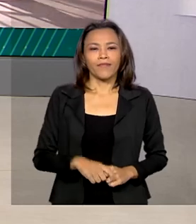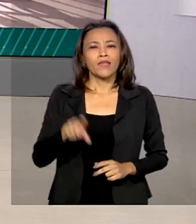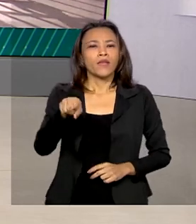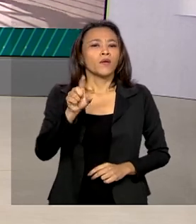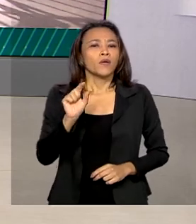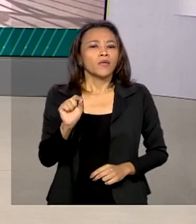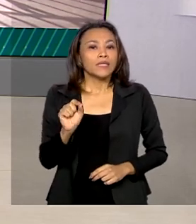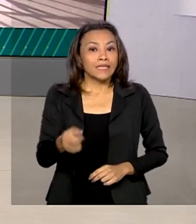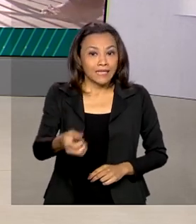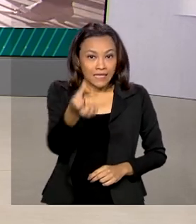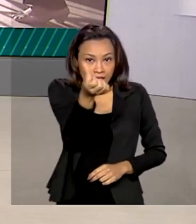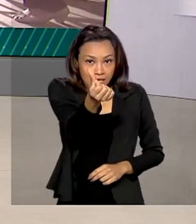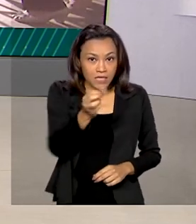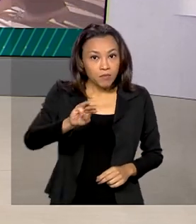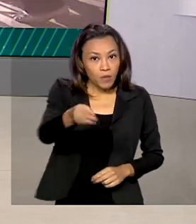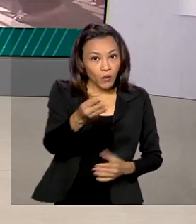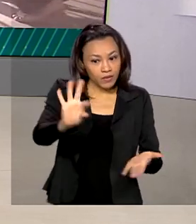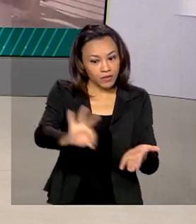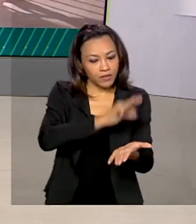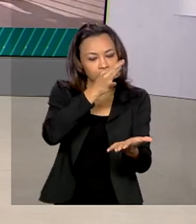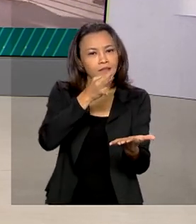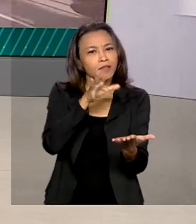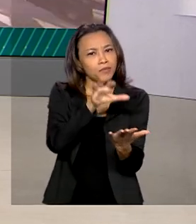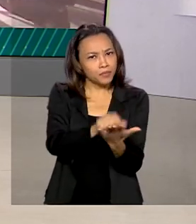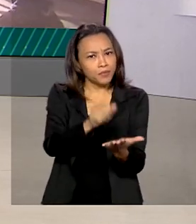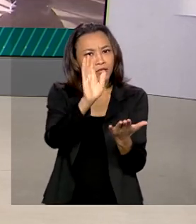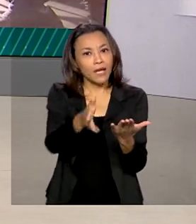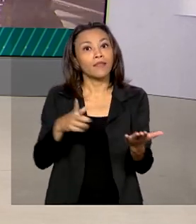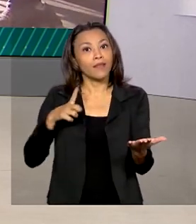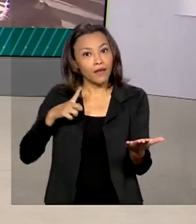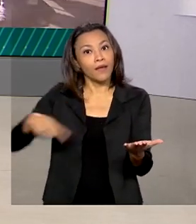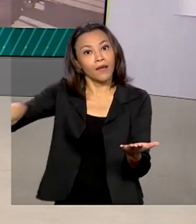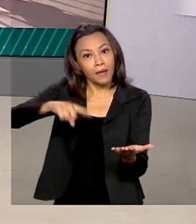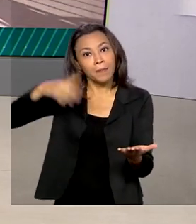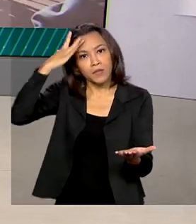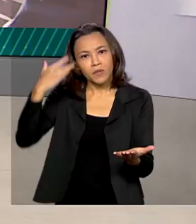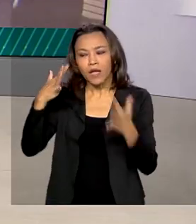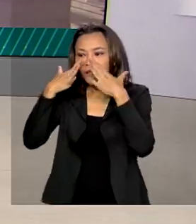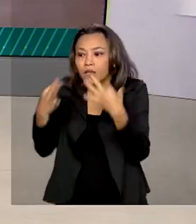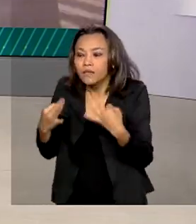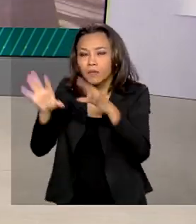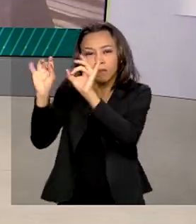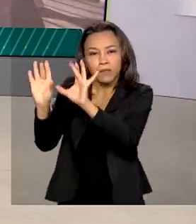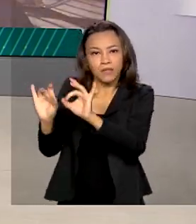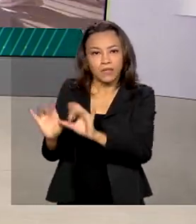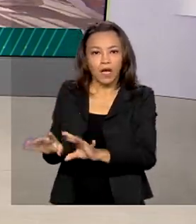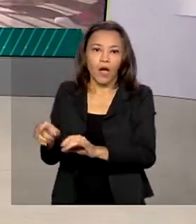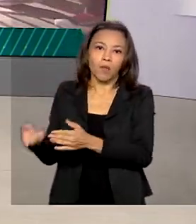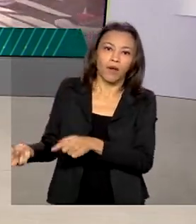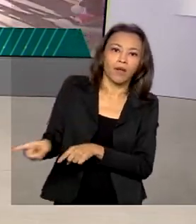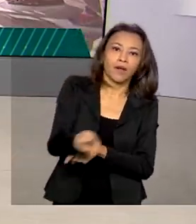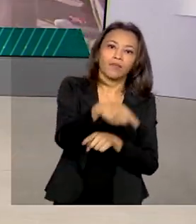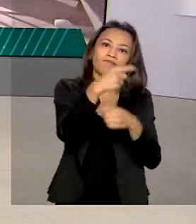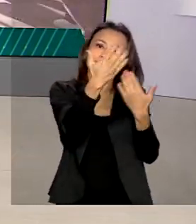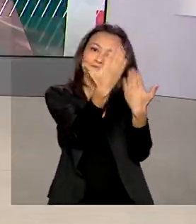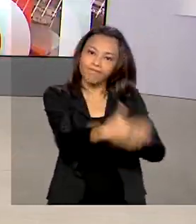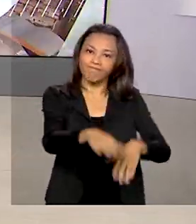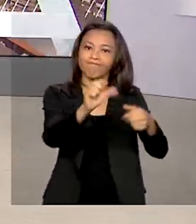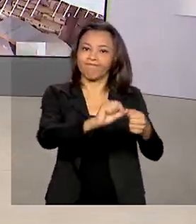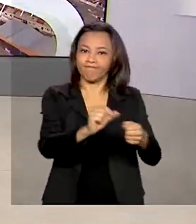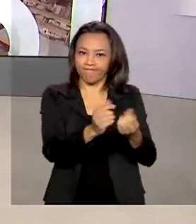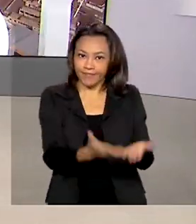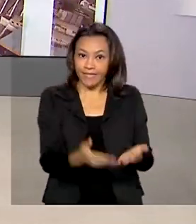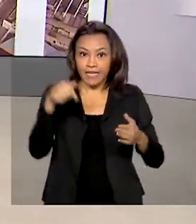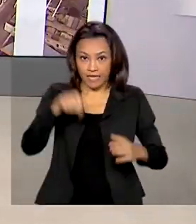os quase 6 milhões de inscritos do Enem, há pessoas que precisam de atenção especial para realizar as provas. Neste ano,